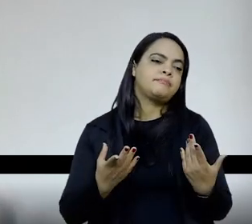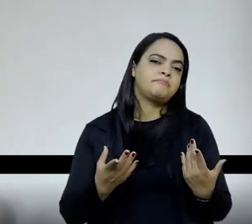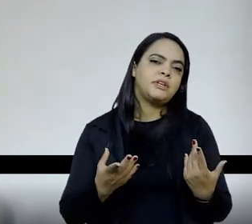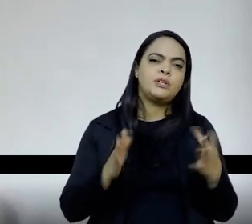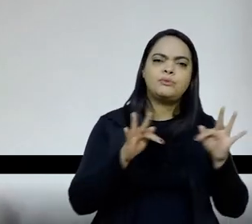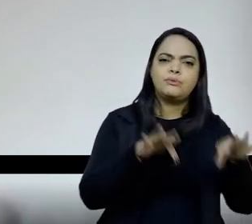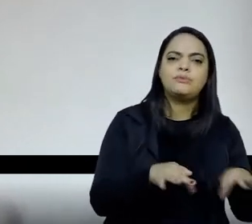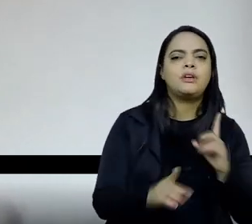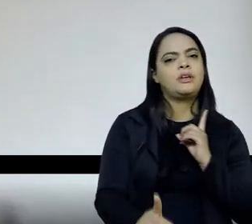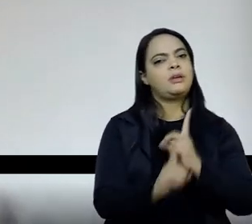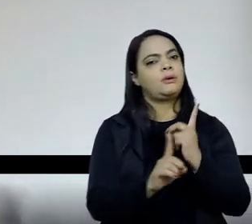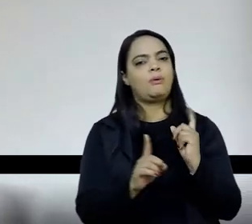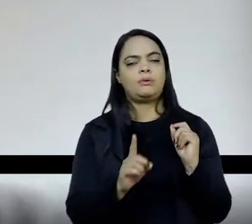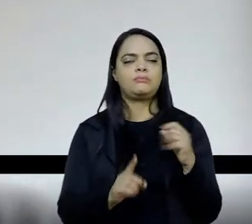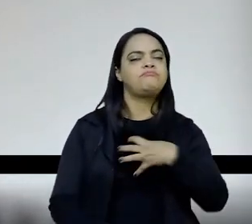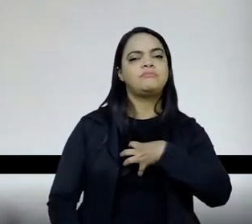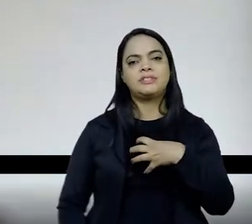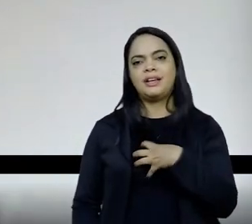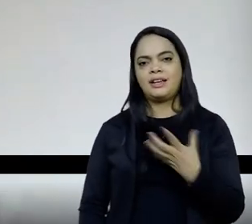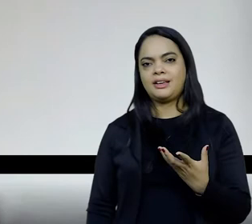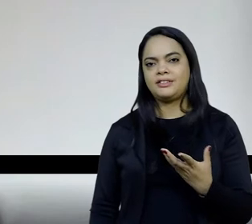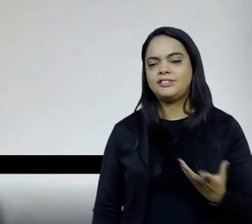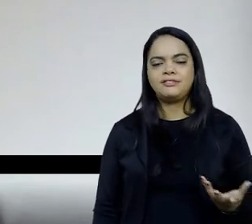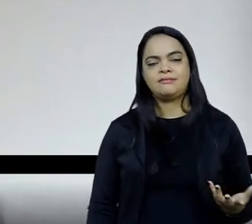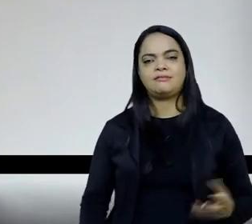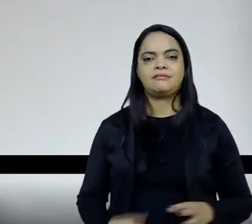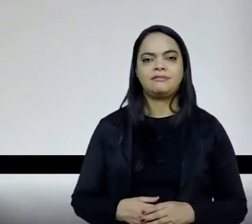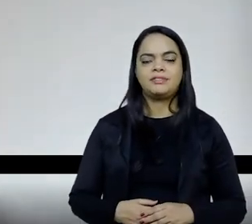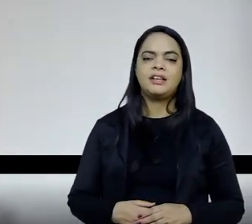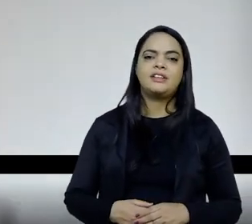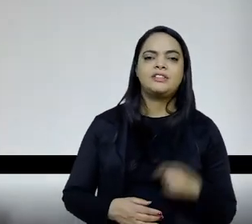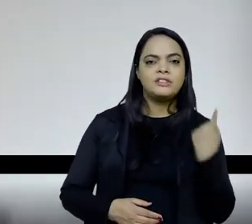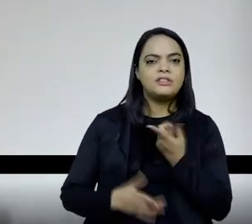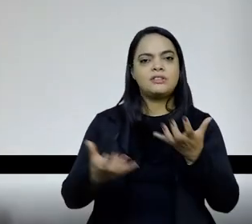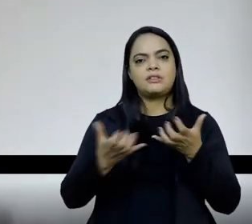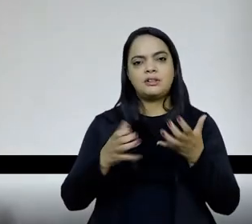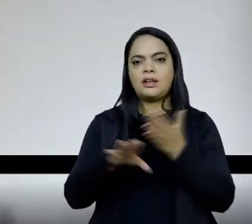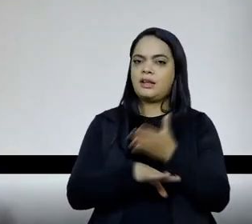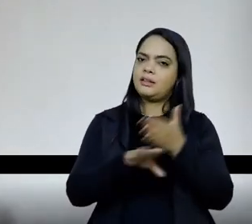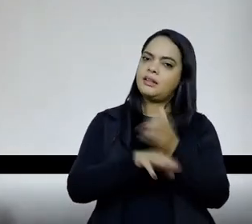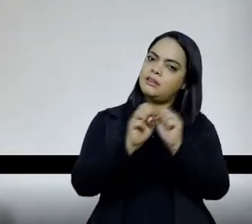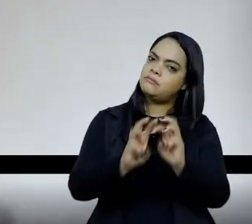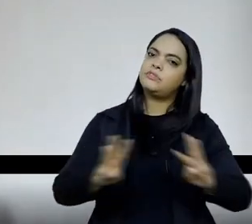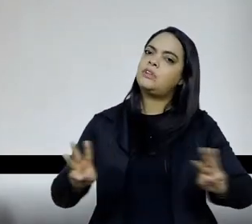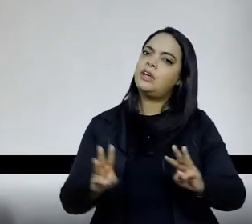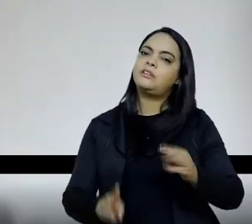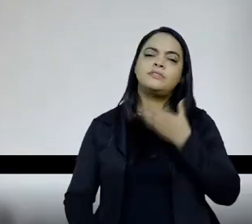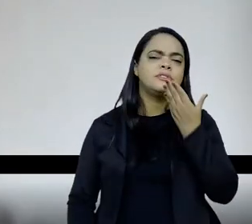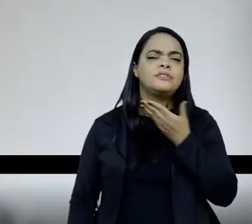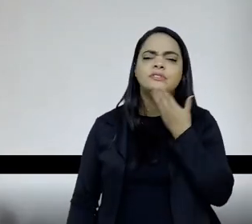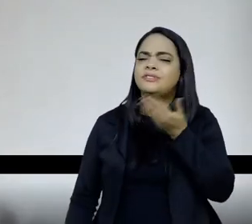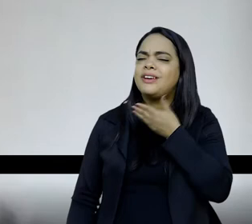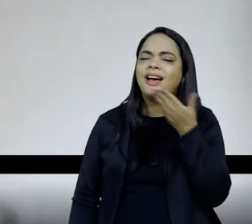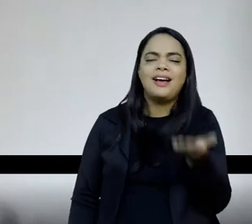encontra o que ele está buscando, ou ele ou ela, né, ou seja, tornar o mais fácil possível para uma, para